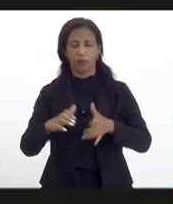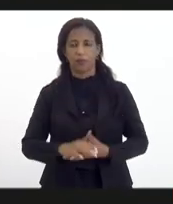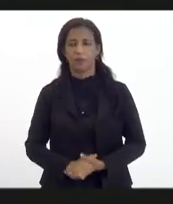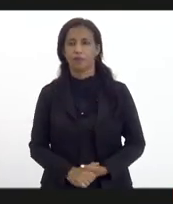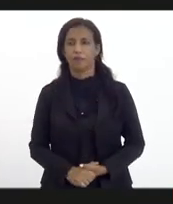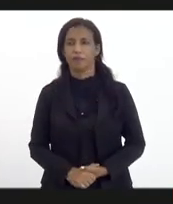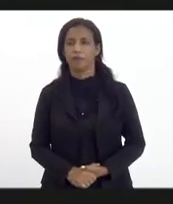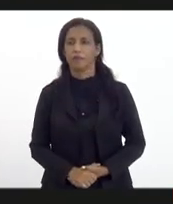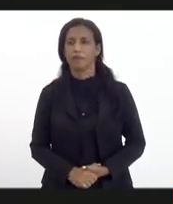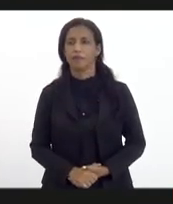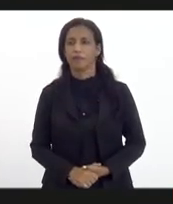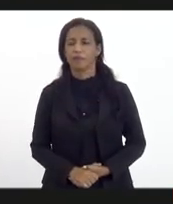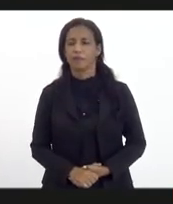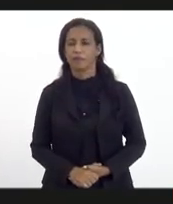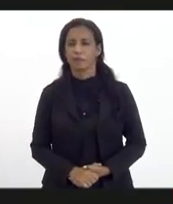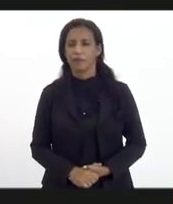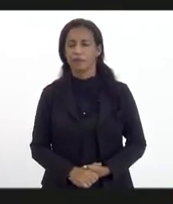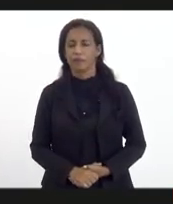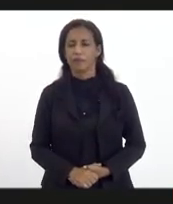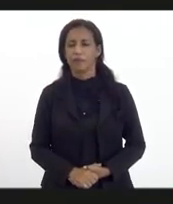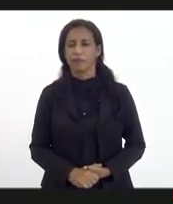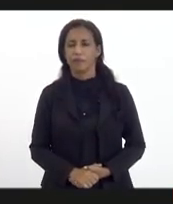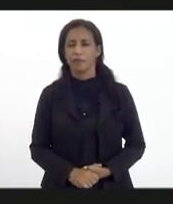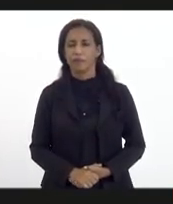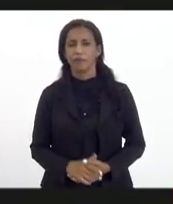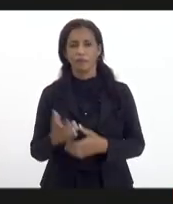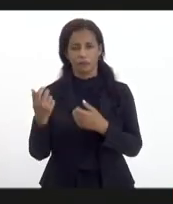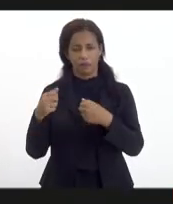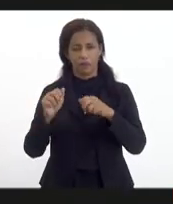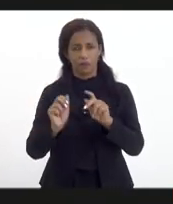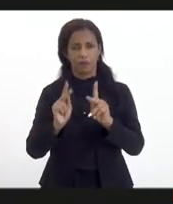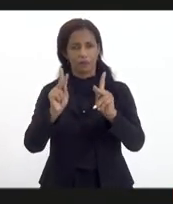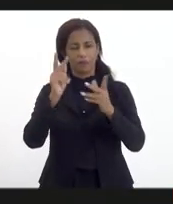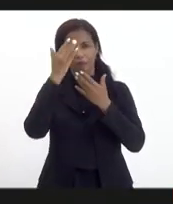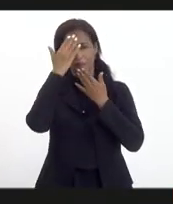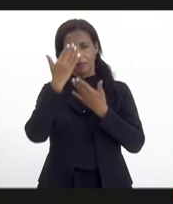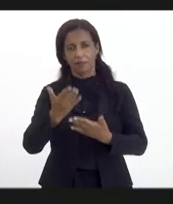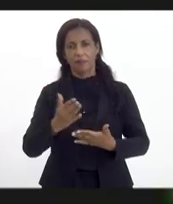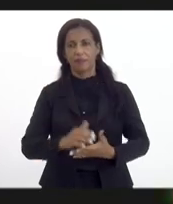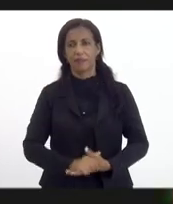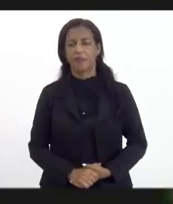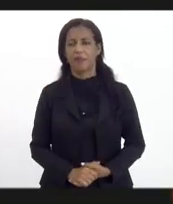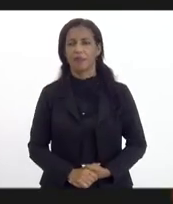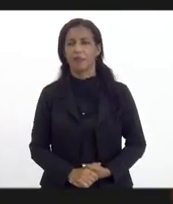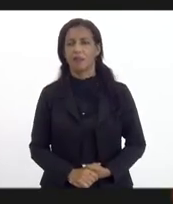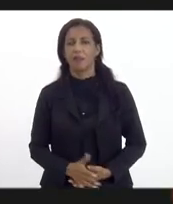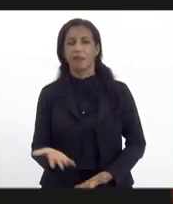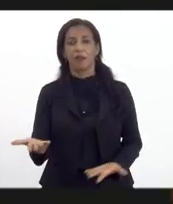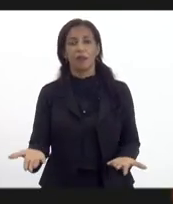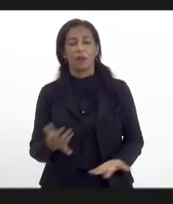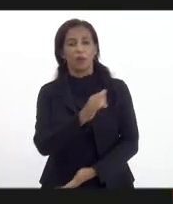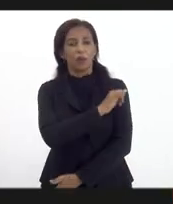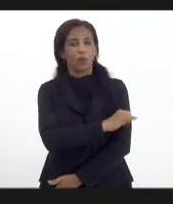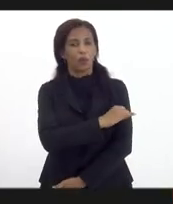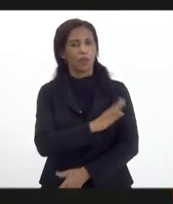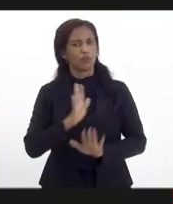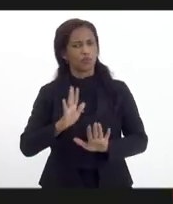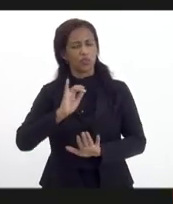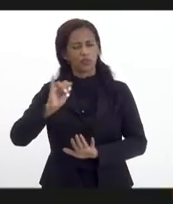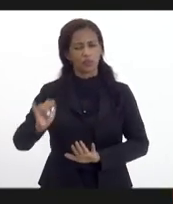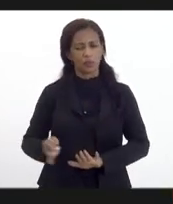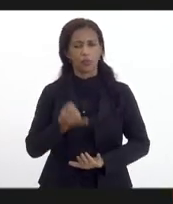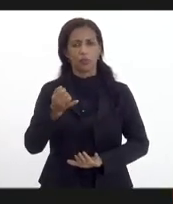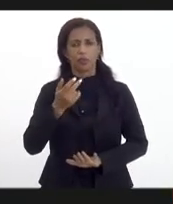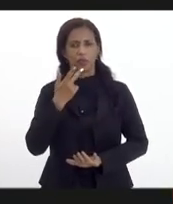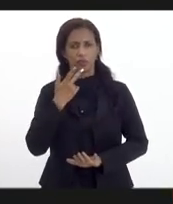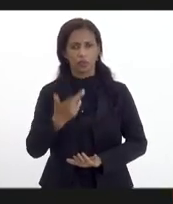Sim. Sim. João. Ok. Ok. Muito obrigado. Bom, o Rio de Janeiro, como eu já tive a oportunidade de falar